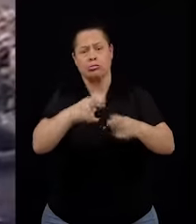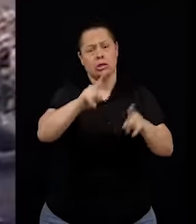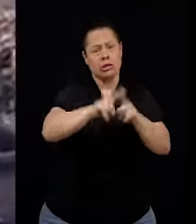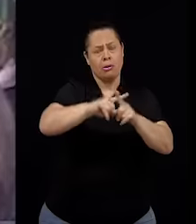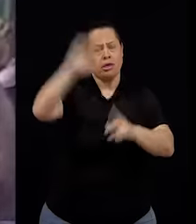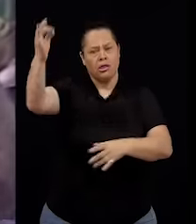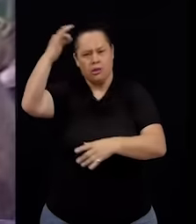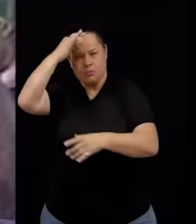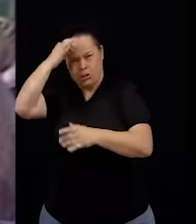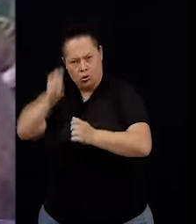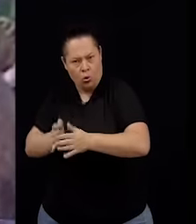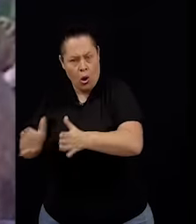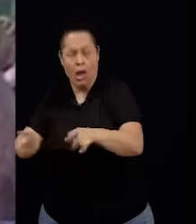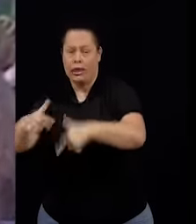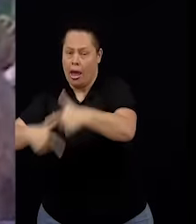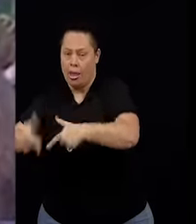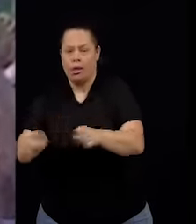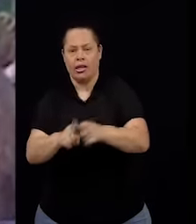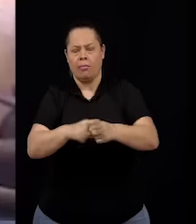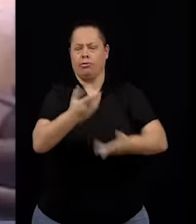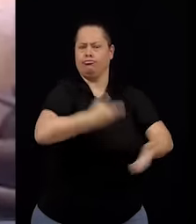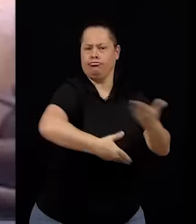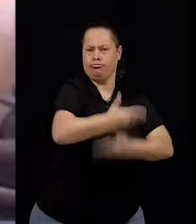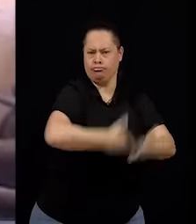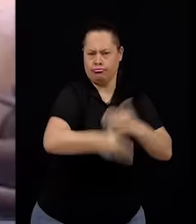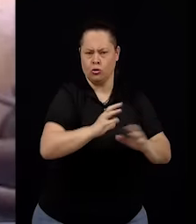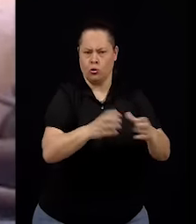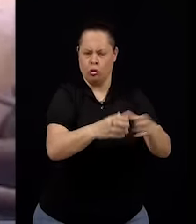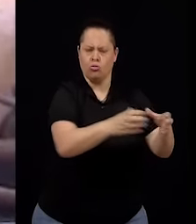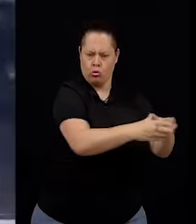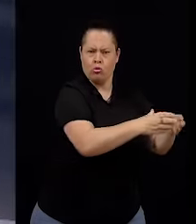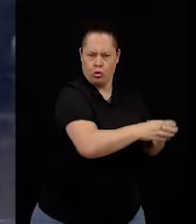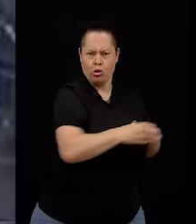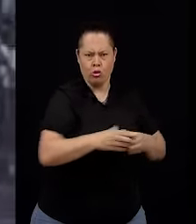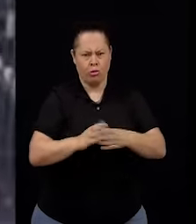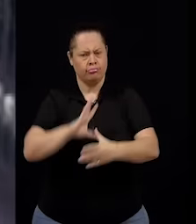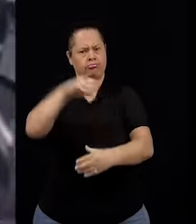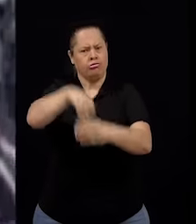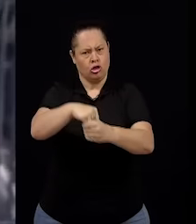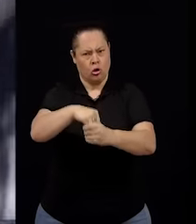encarnada e de comunhão, da vida comunitária e da inserção social.